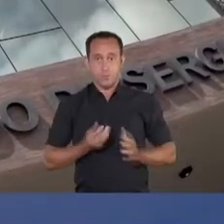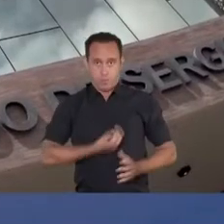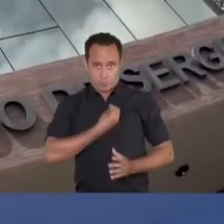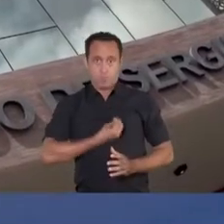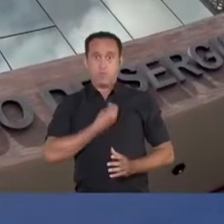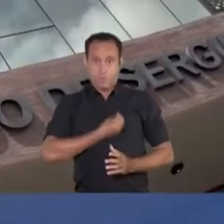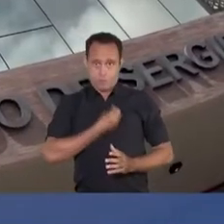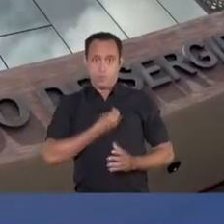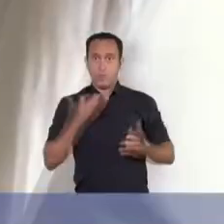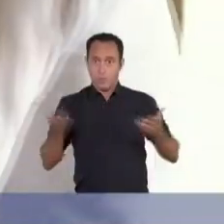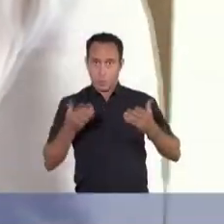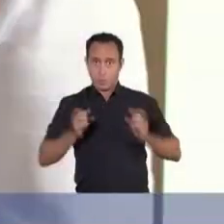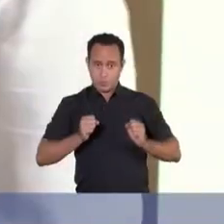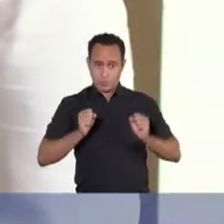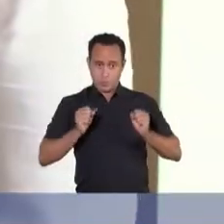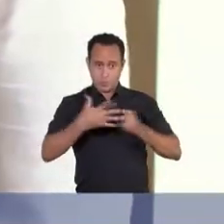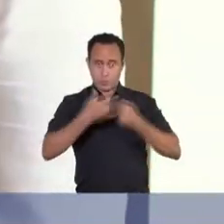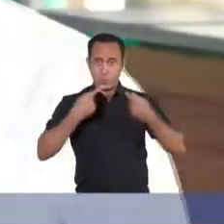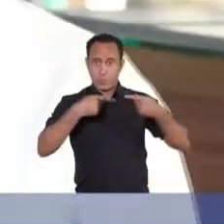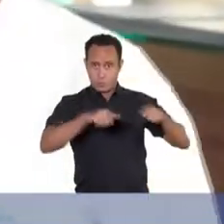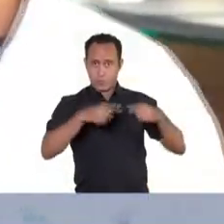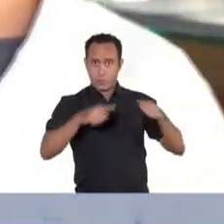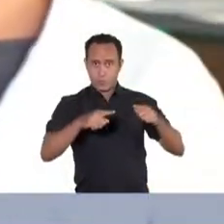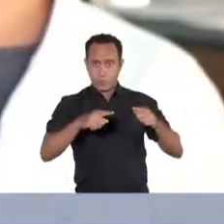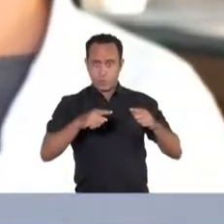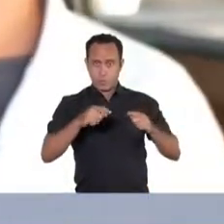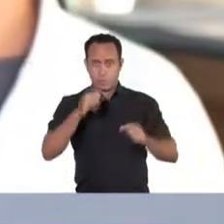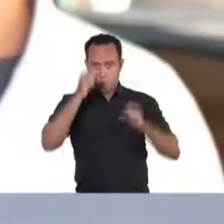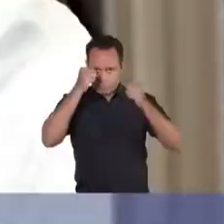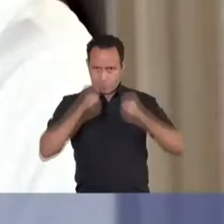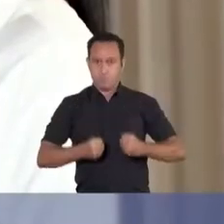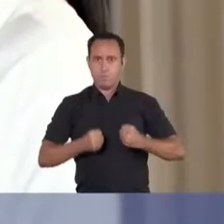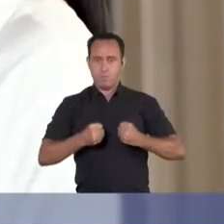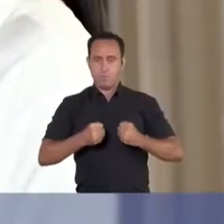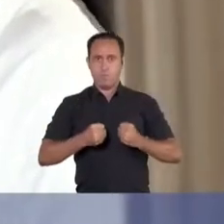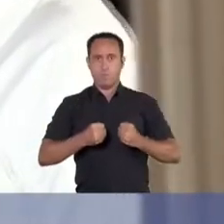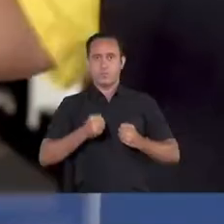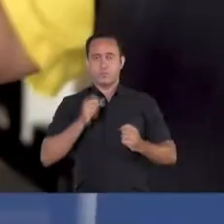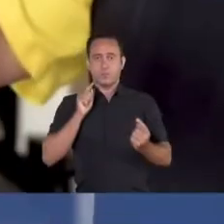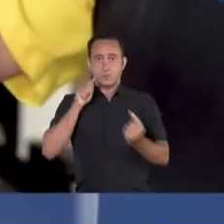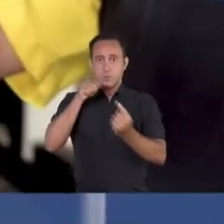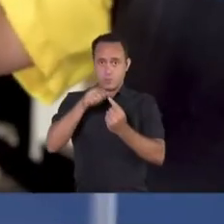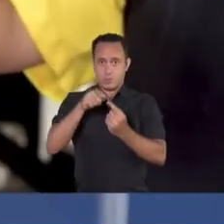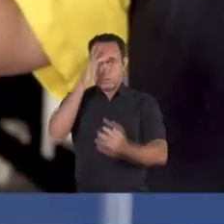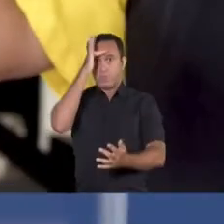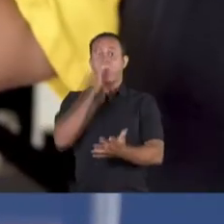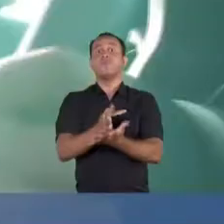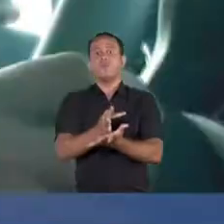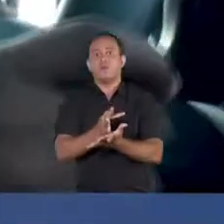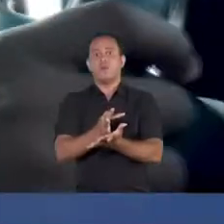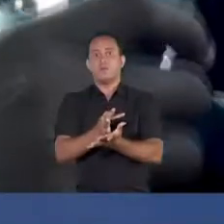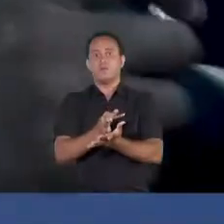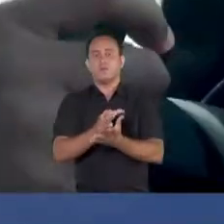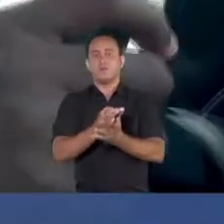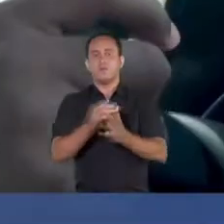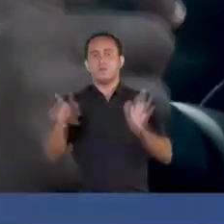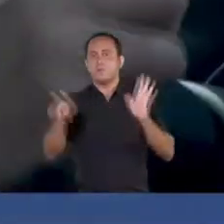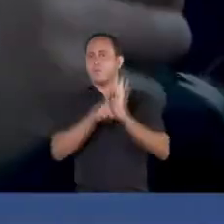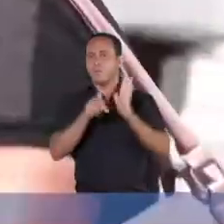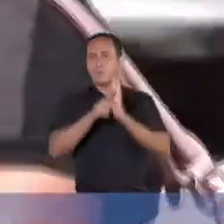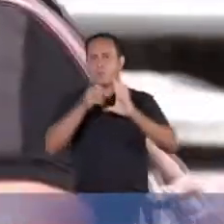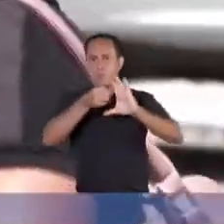Estamos enfrentando a Covid-19 com determinação, obstinação e fé. Marcas